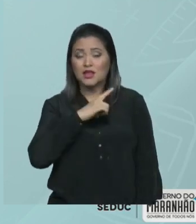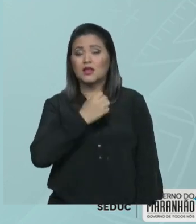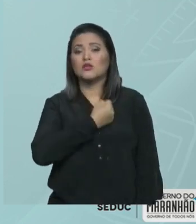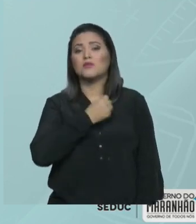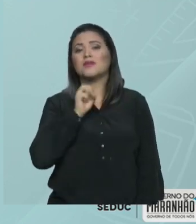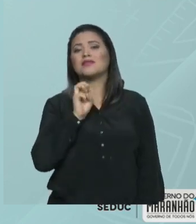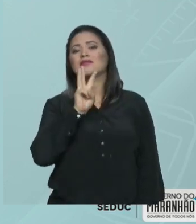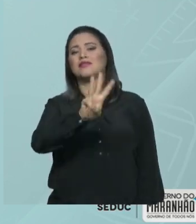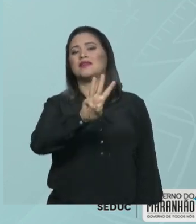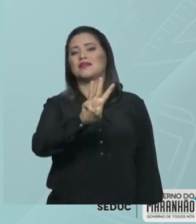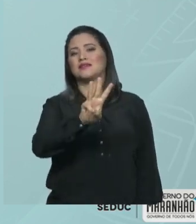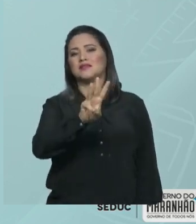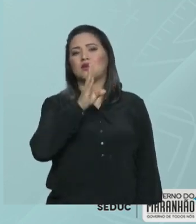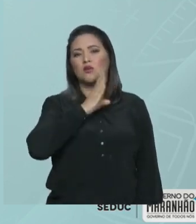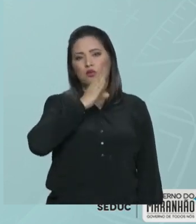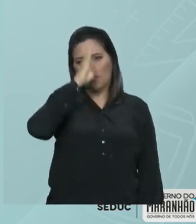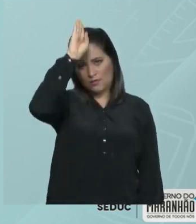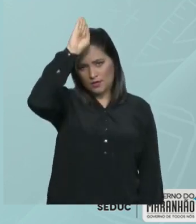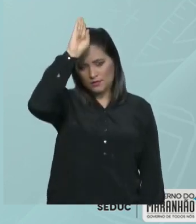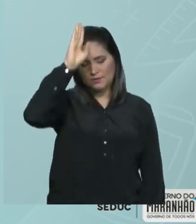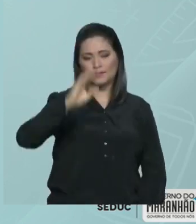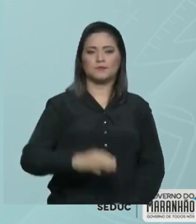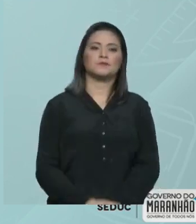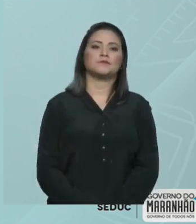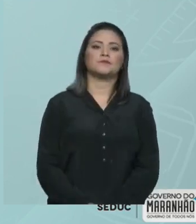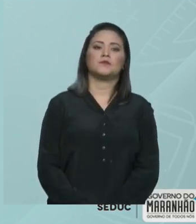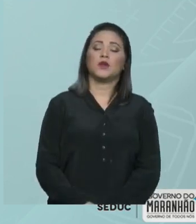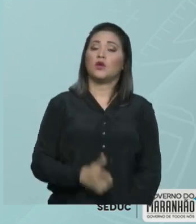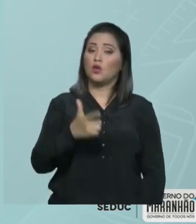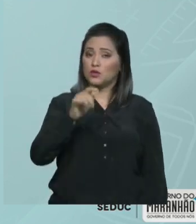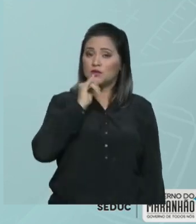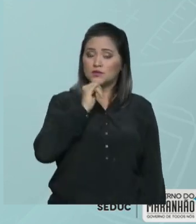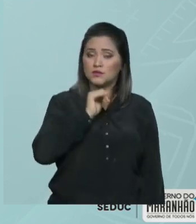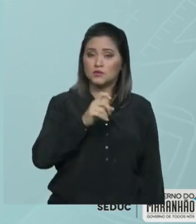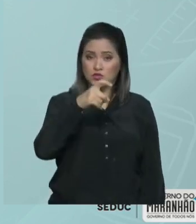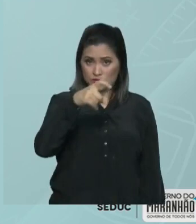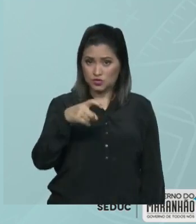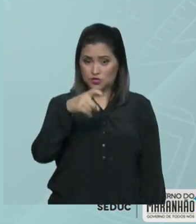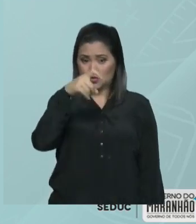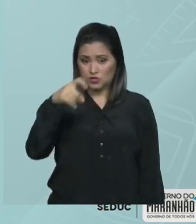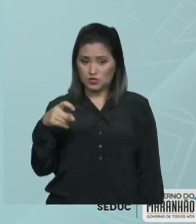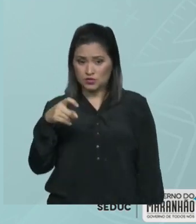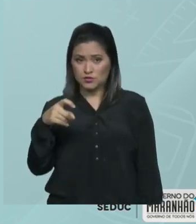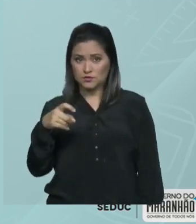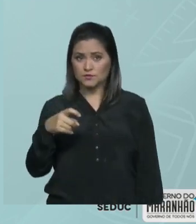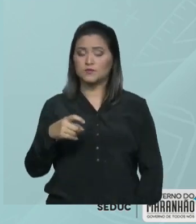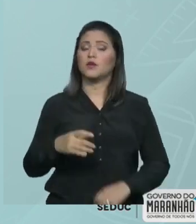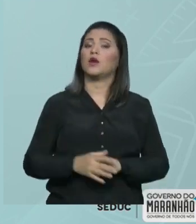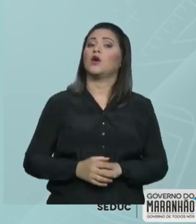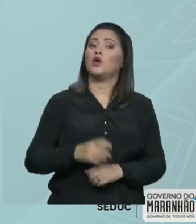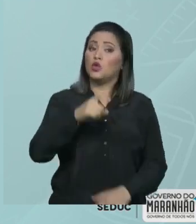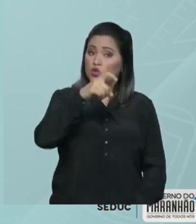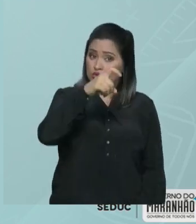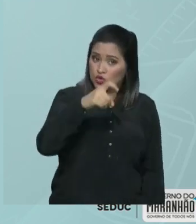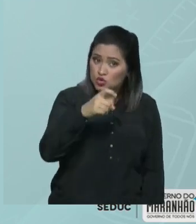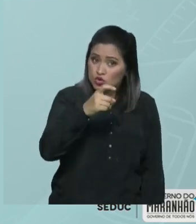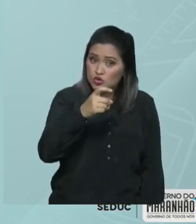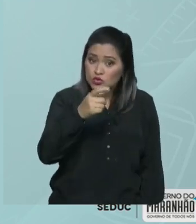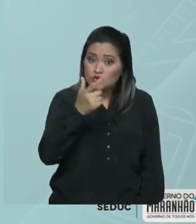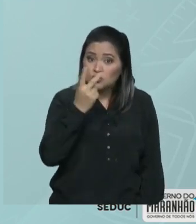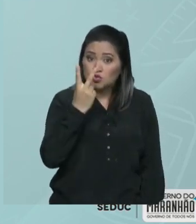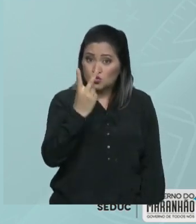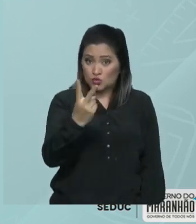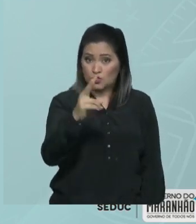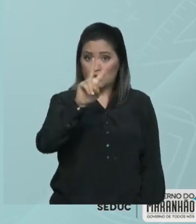em algarismo romano. Outro exemplo. X, X. Observa que o X apareceu duas vezes.